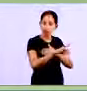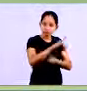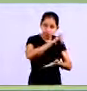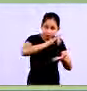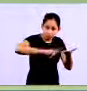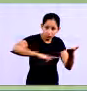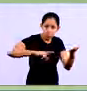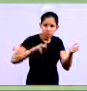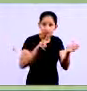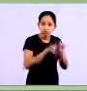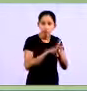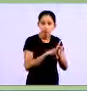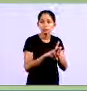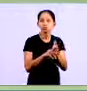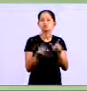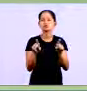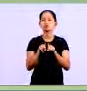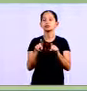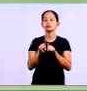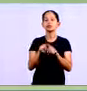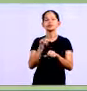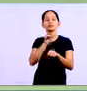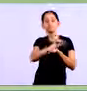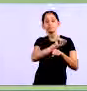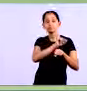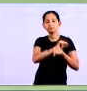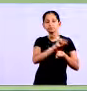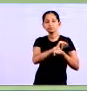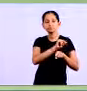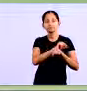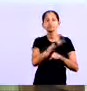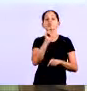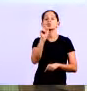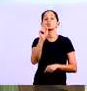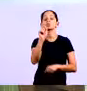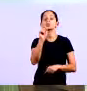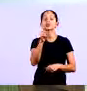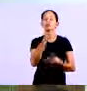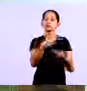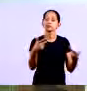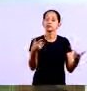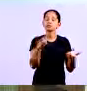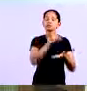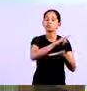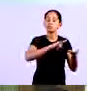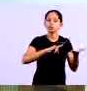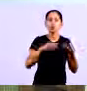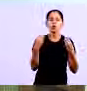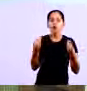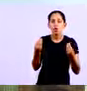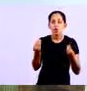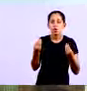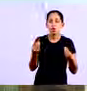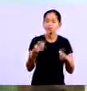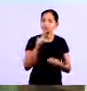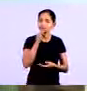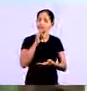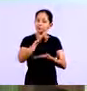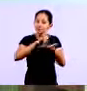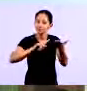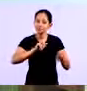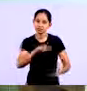arquivo próprio e aguarda os documentos muita gente adquire bens imóveis não guarda os documentos nota fiscal de